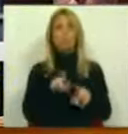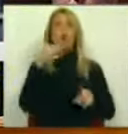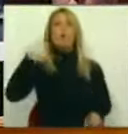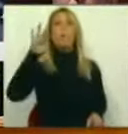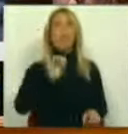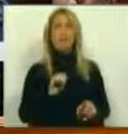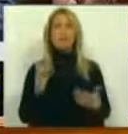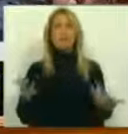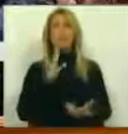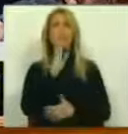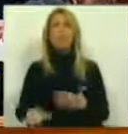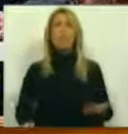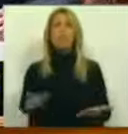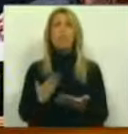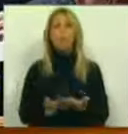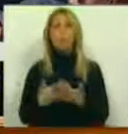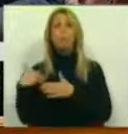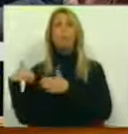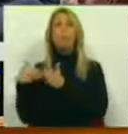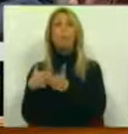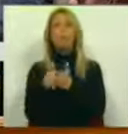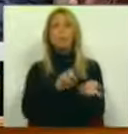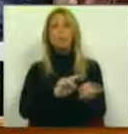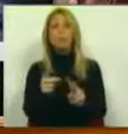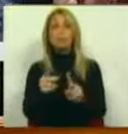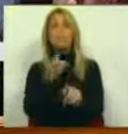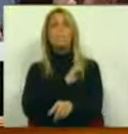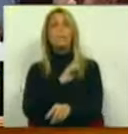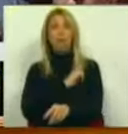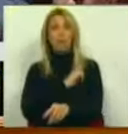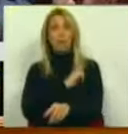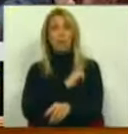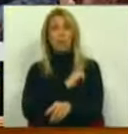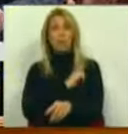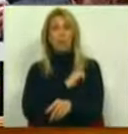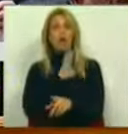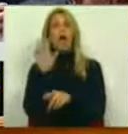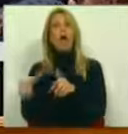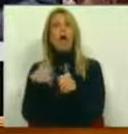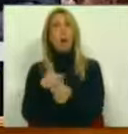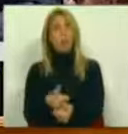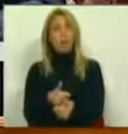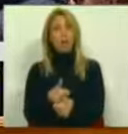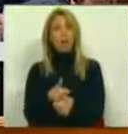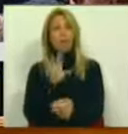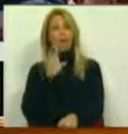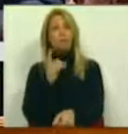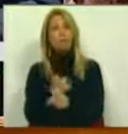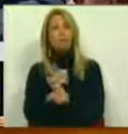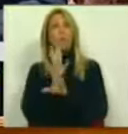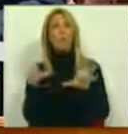Socialista propor que o processo, os processos de privatizações sejam acompanhados na Comissão de